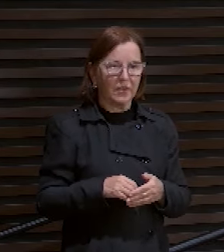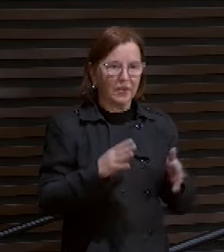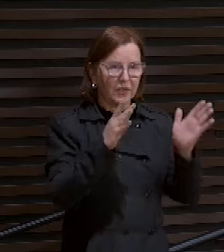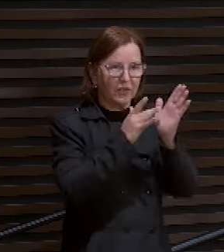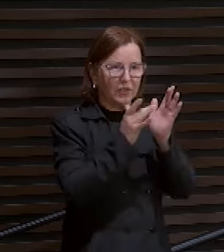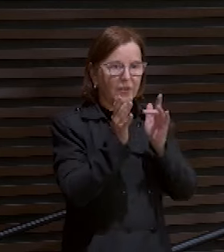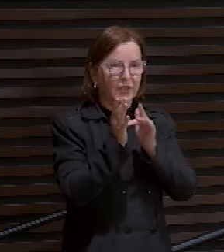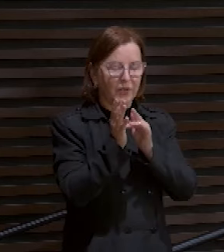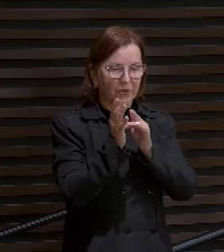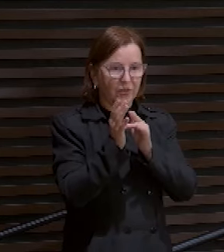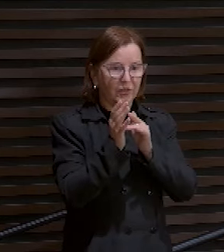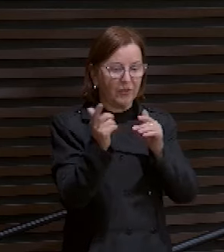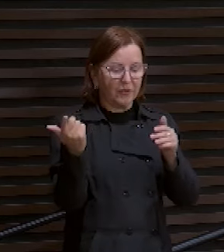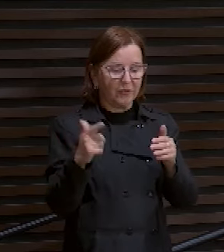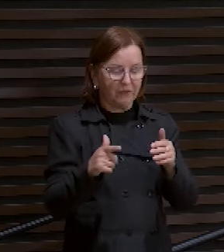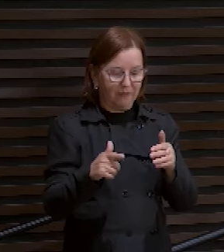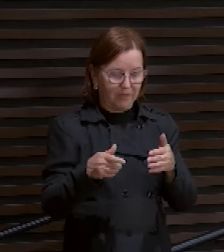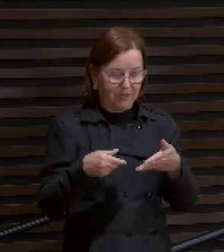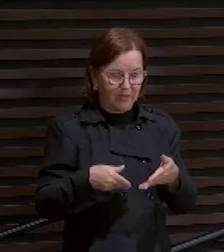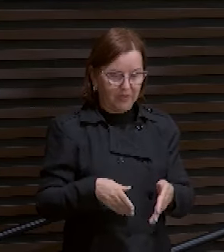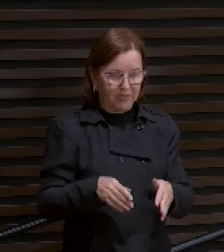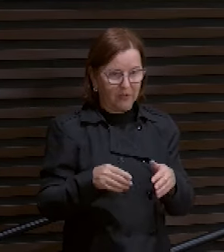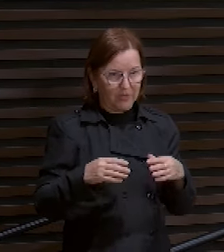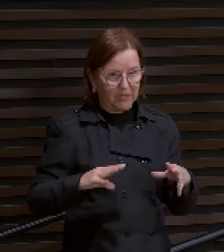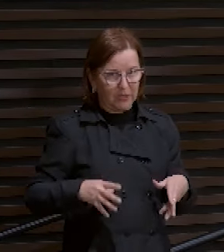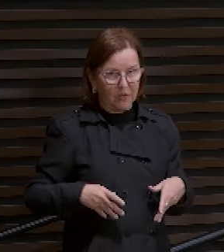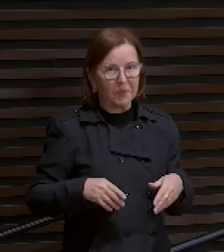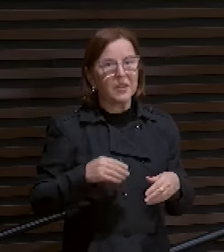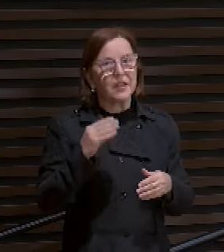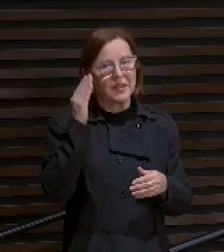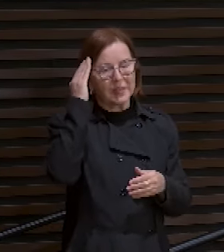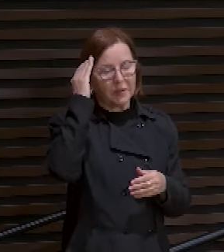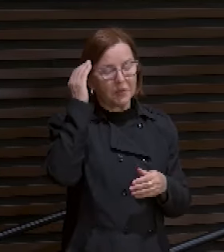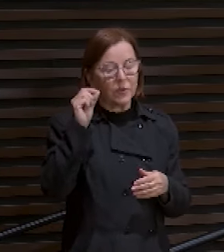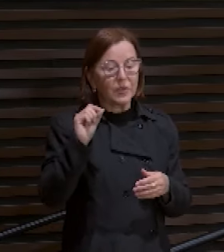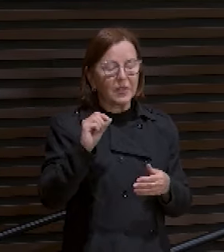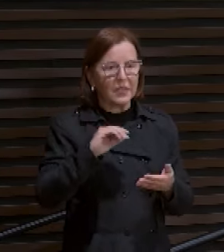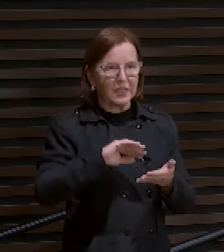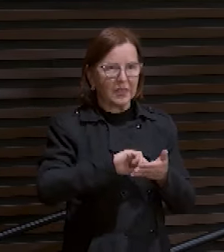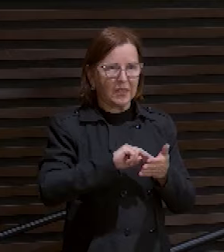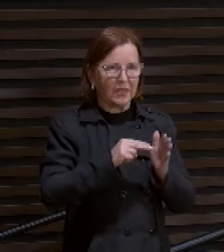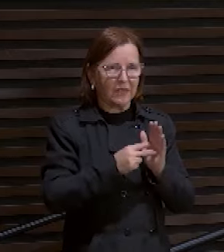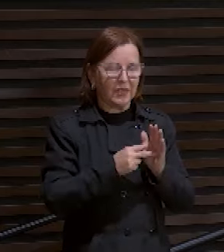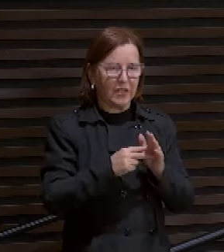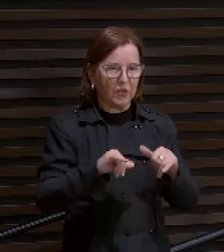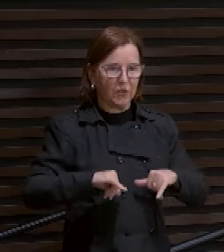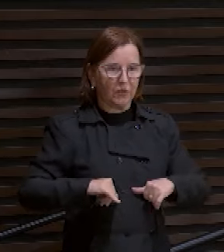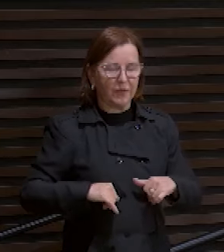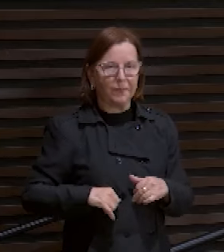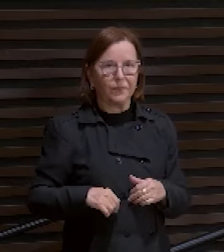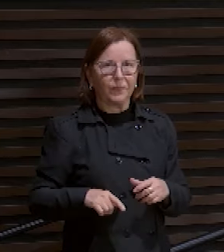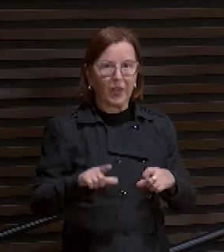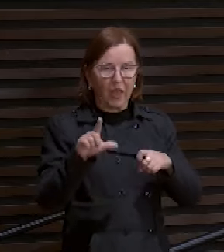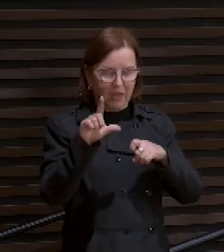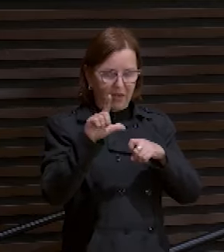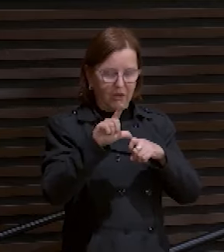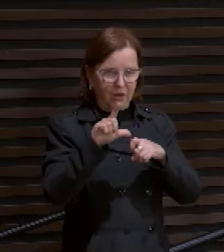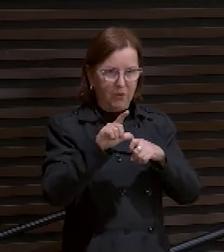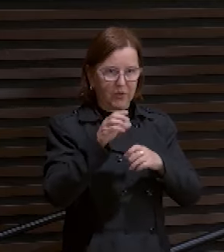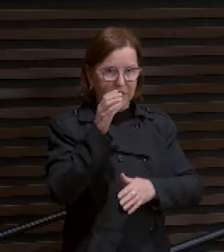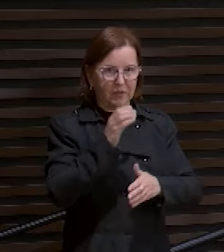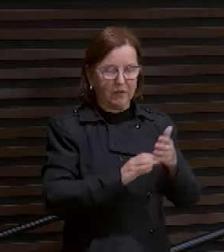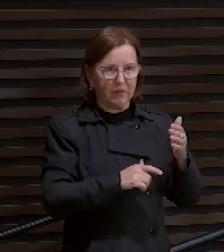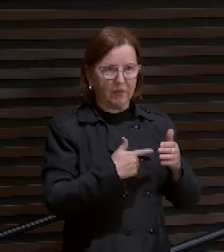que é sofrer. Abra aí o primeiro texto, Lucas capítulo 22. Lucas 22, nós vamos começar a ler o 39.